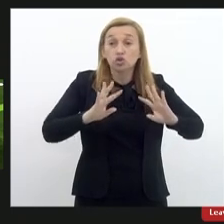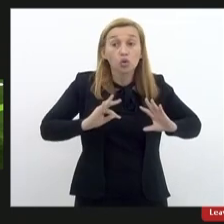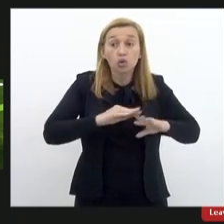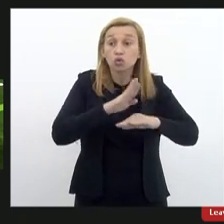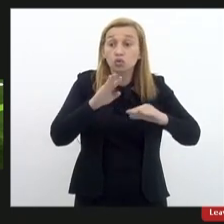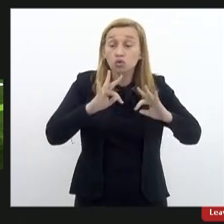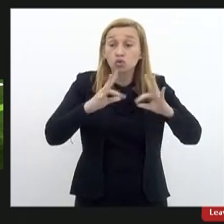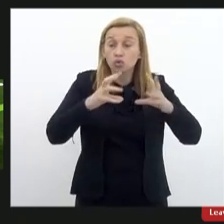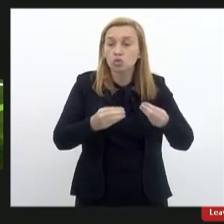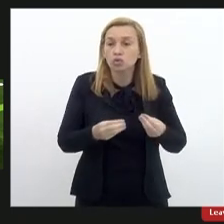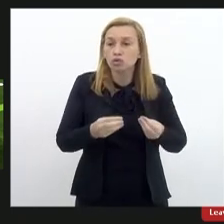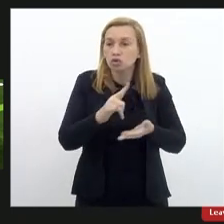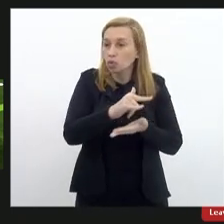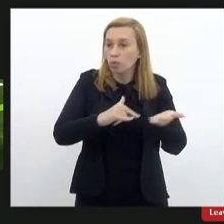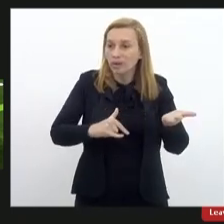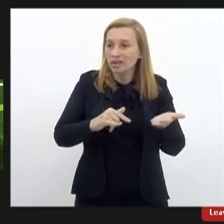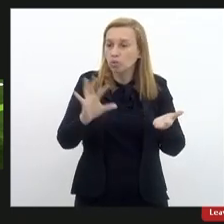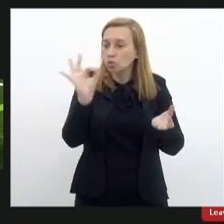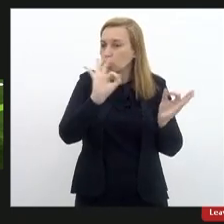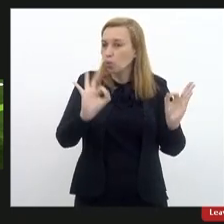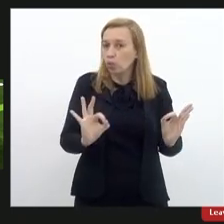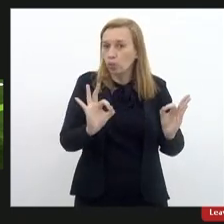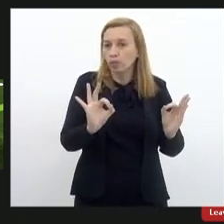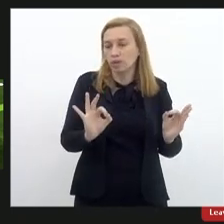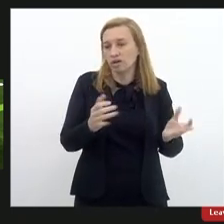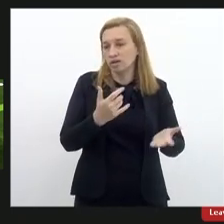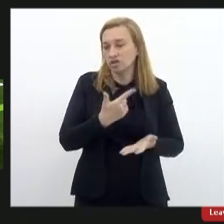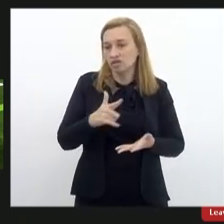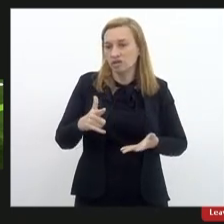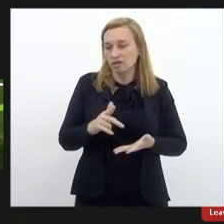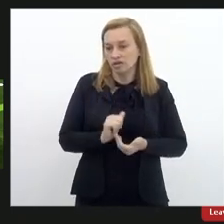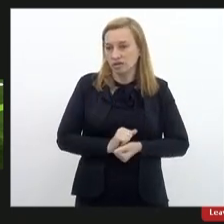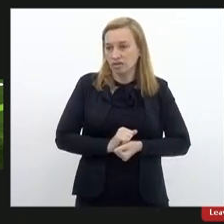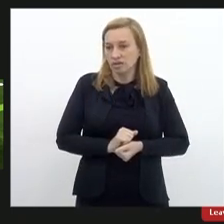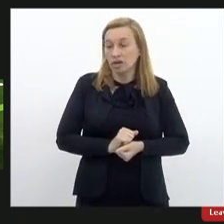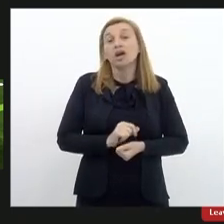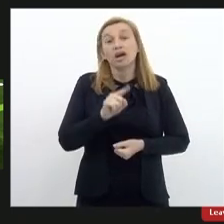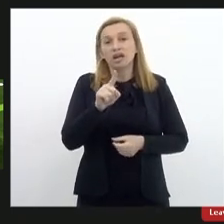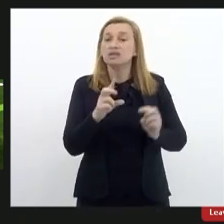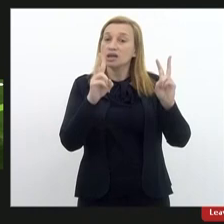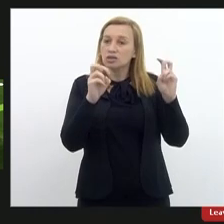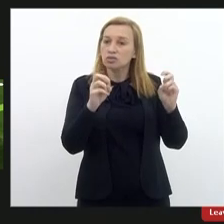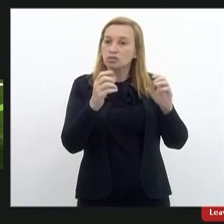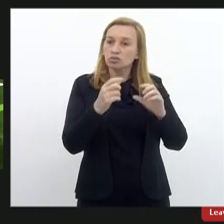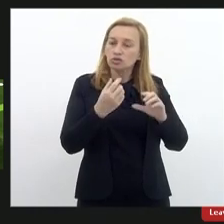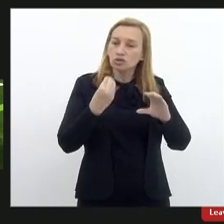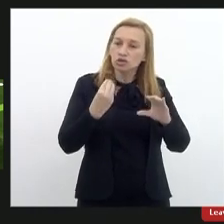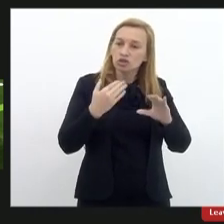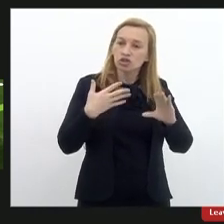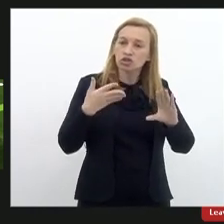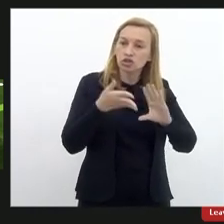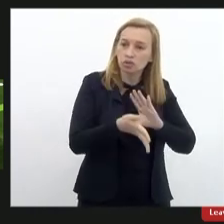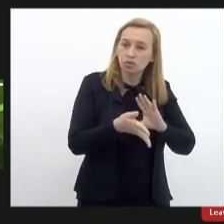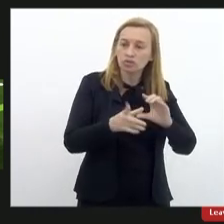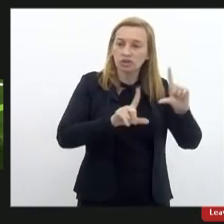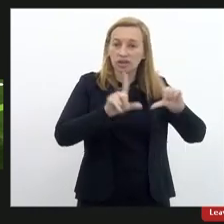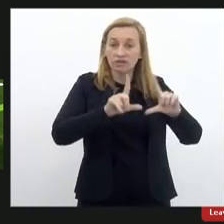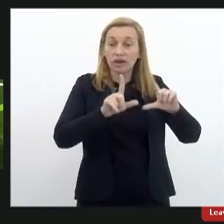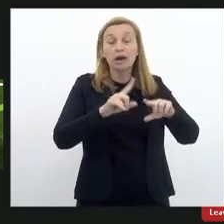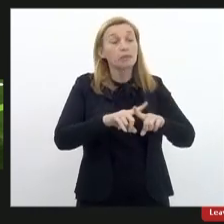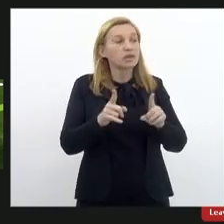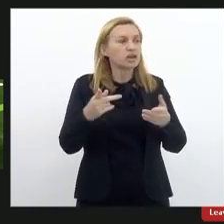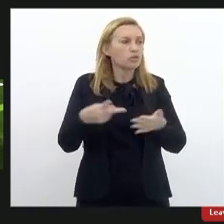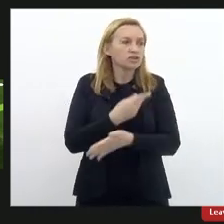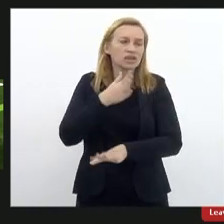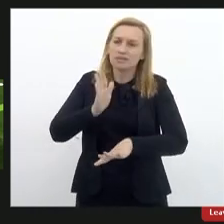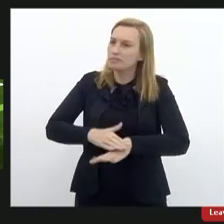teve acesso à documentação. Essa situação foi para a TV, mas isso acontece com